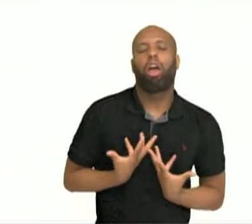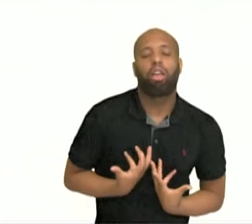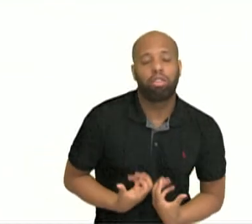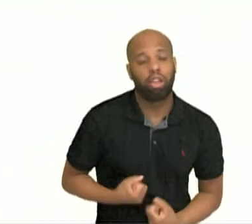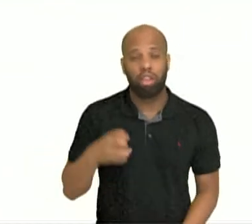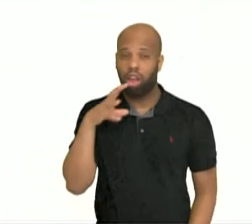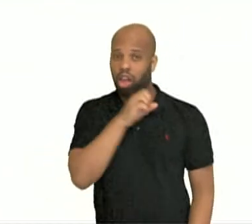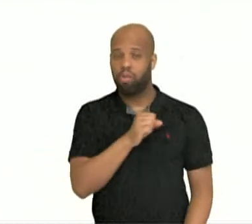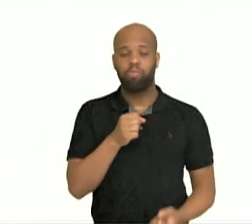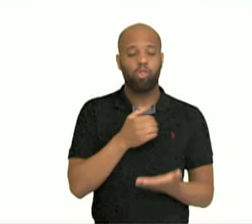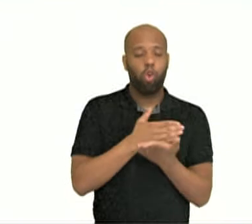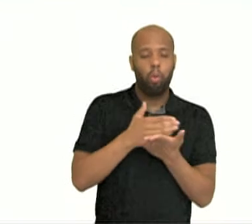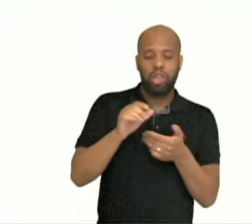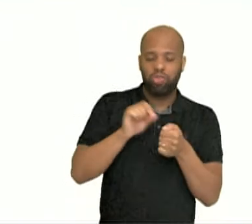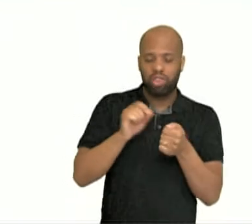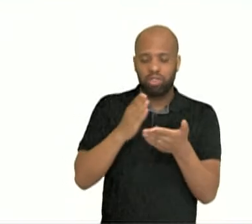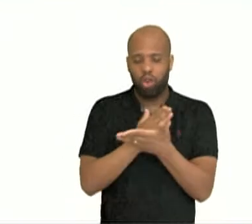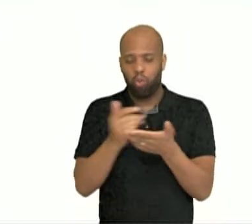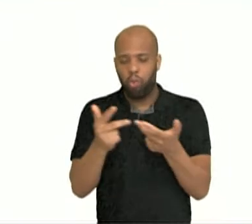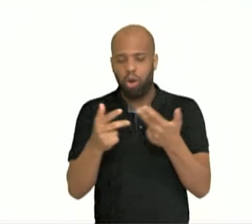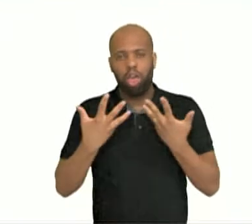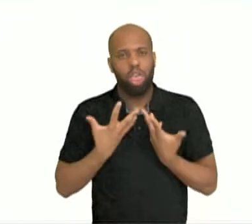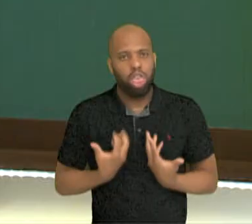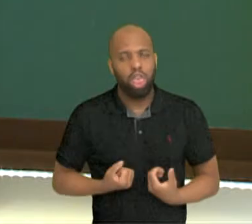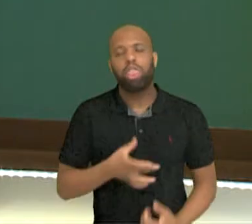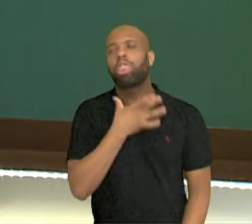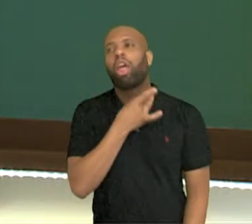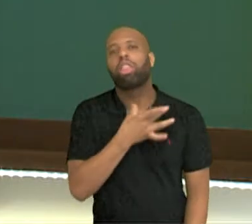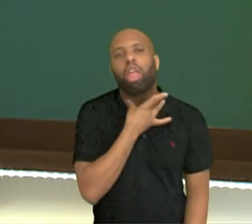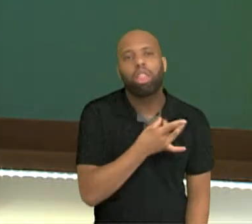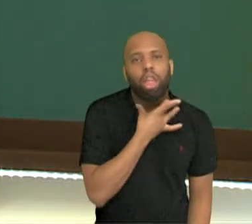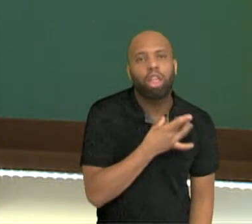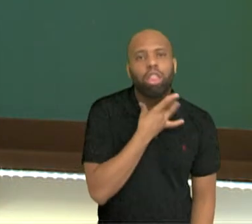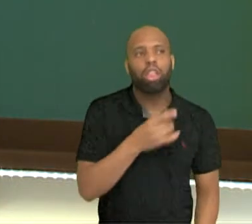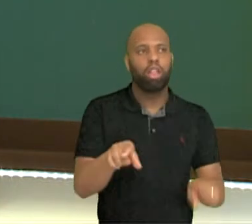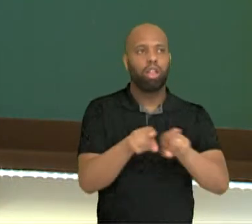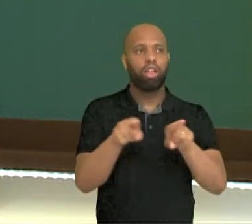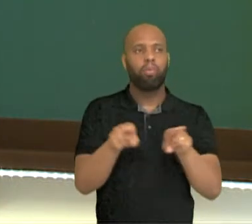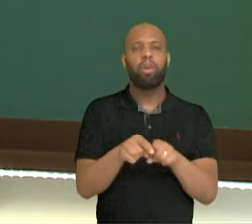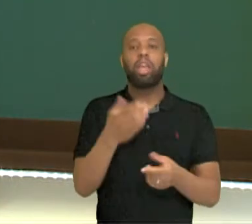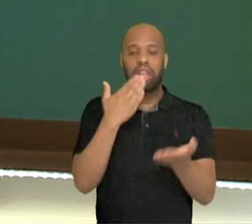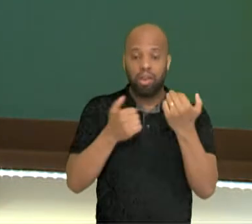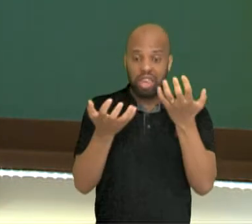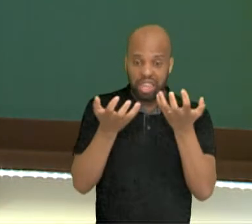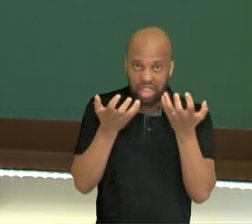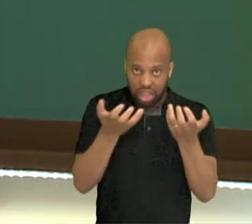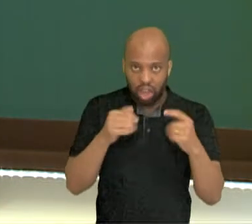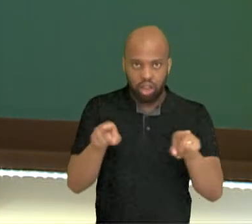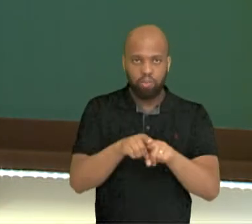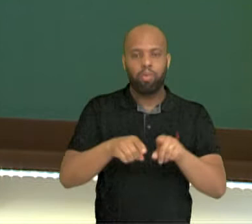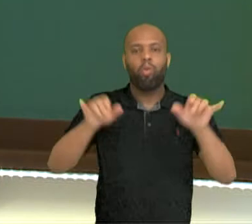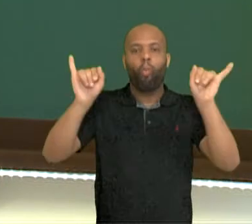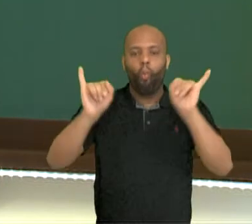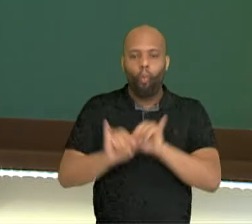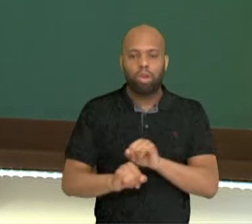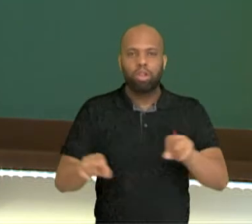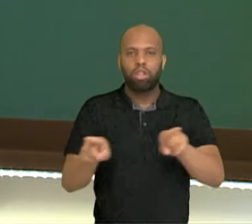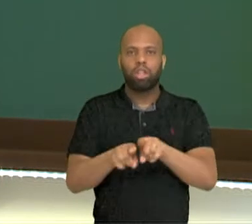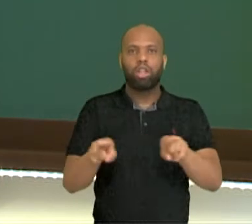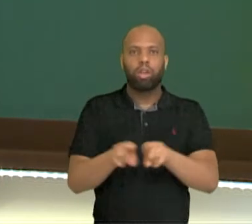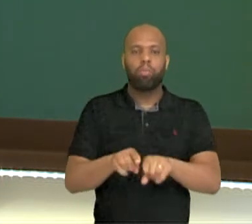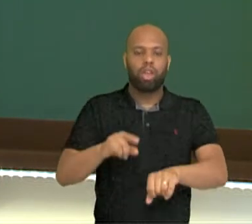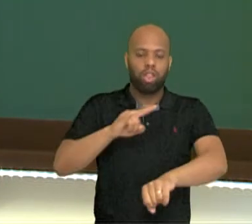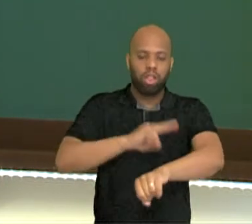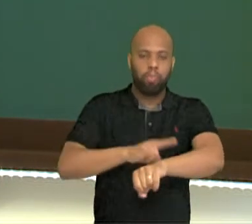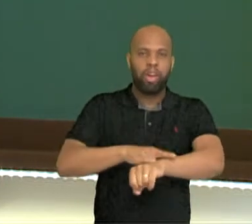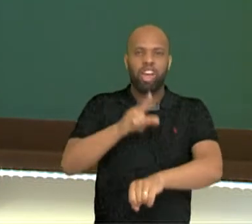Começa a fazer qualquer coisa, cansa. Muita sede, aumento do apetite, emagrecimento e urina aumentada.